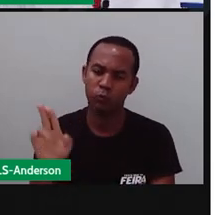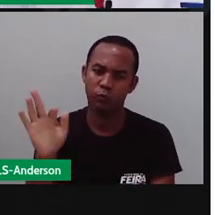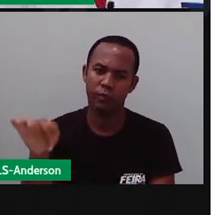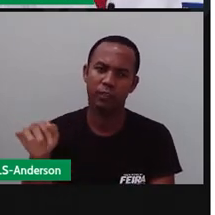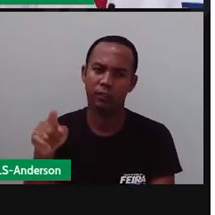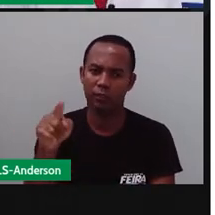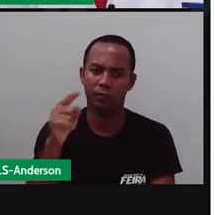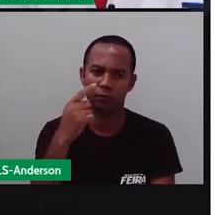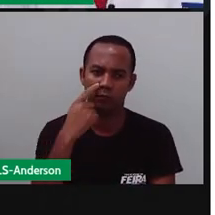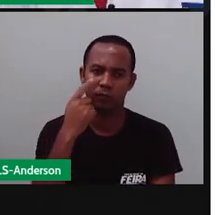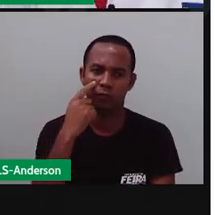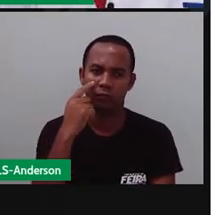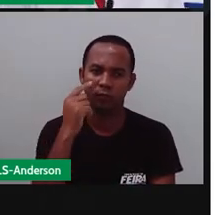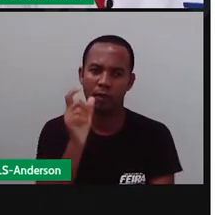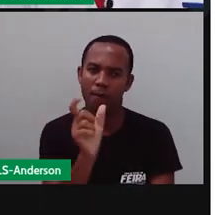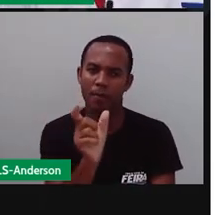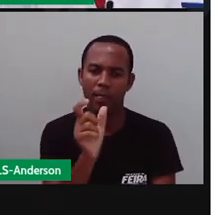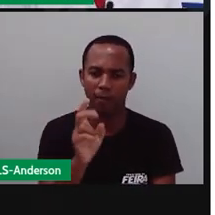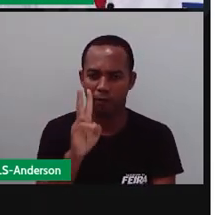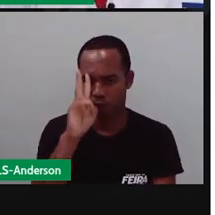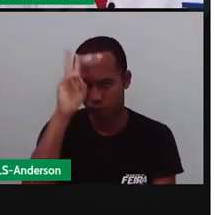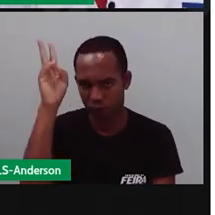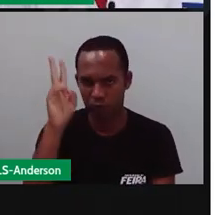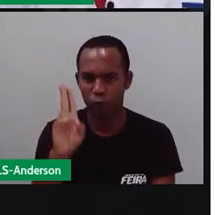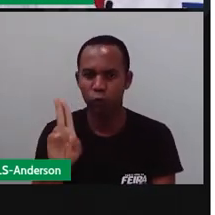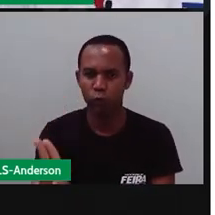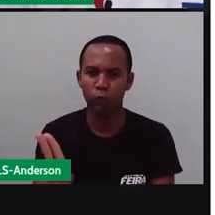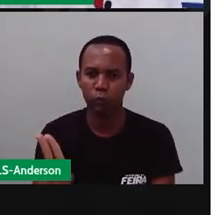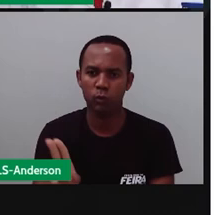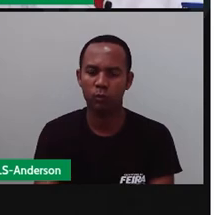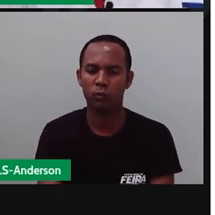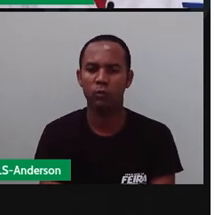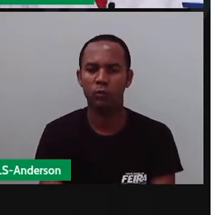é a sílaba mais forte, né?